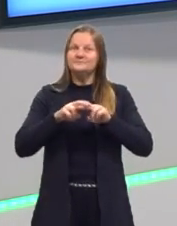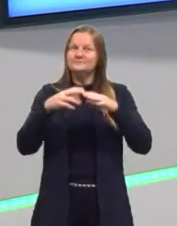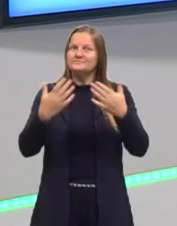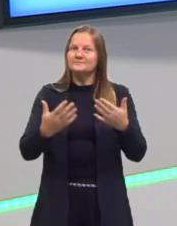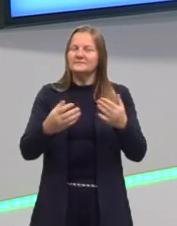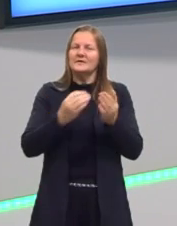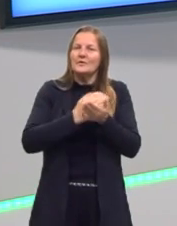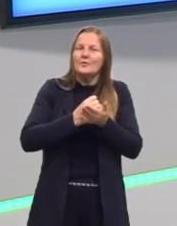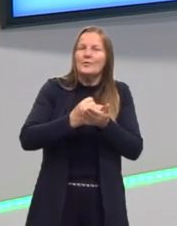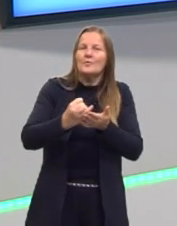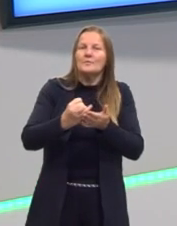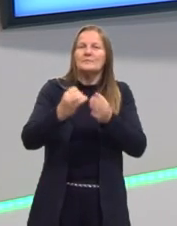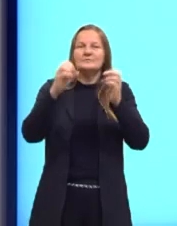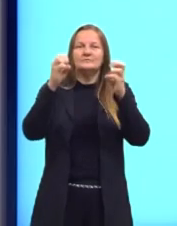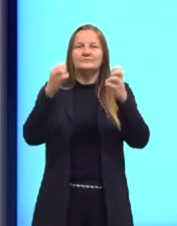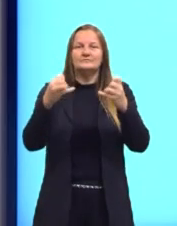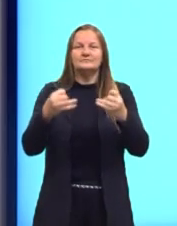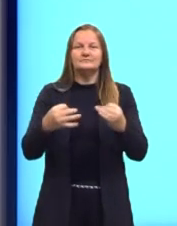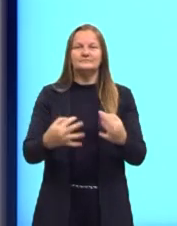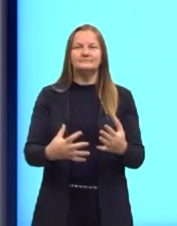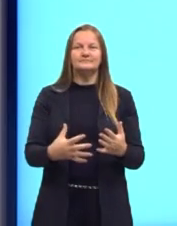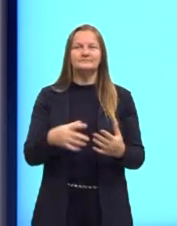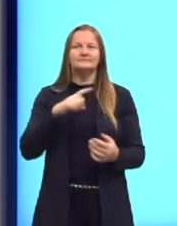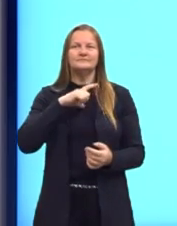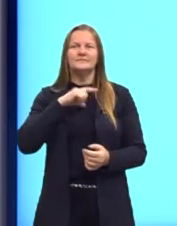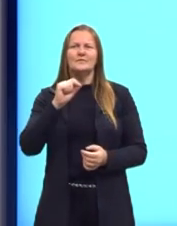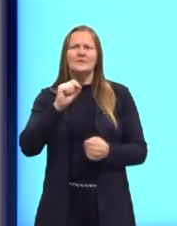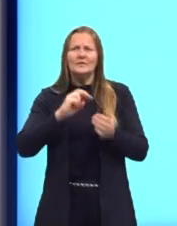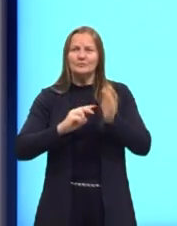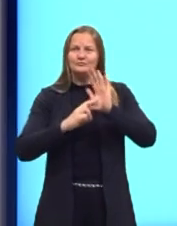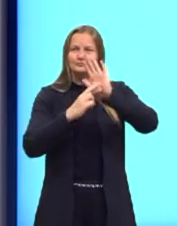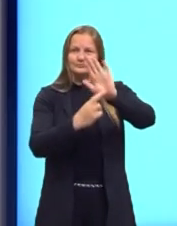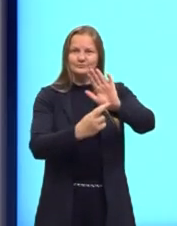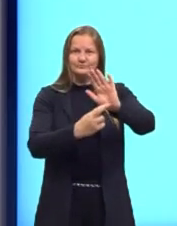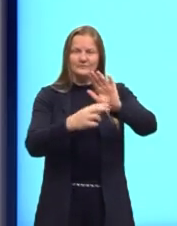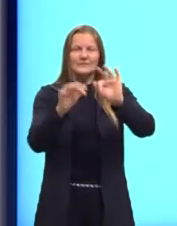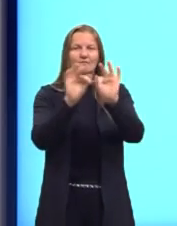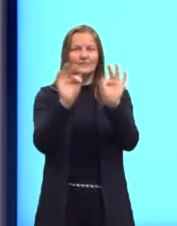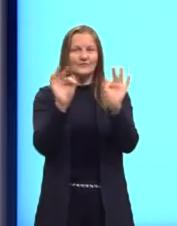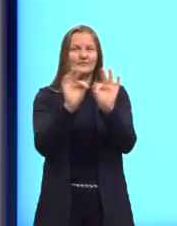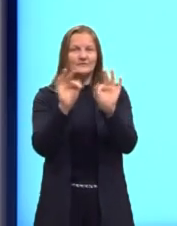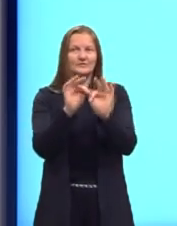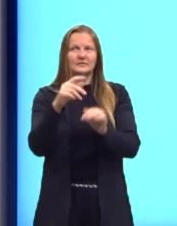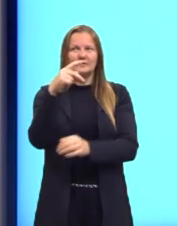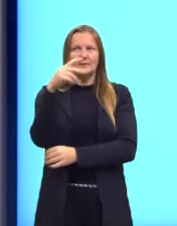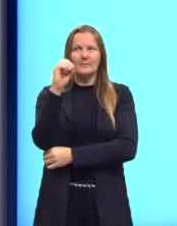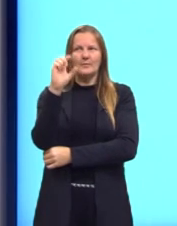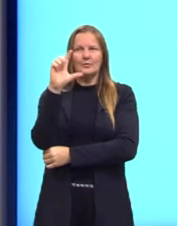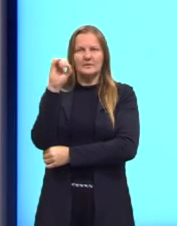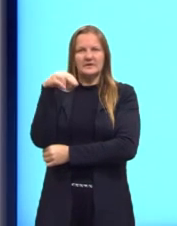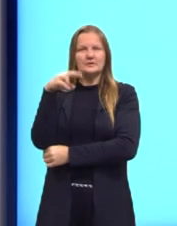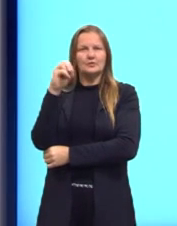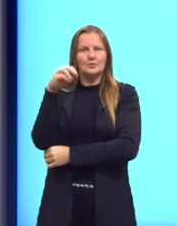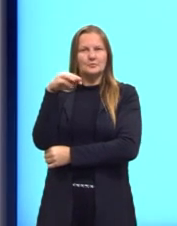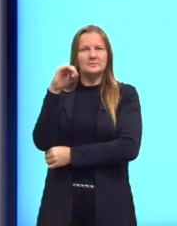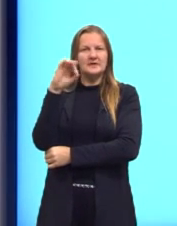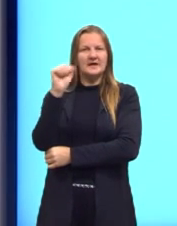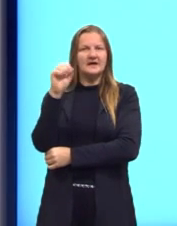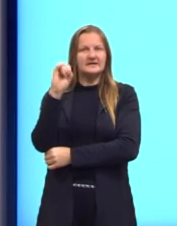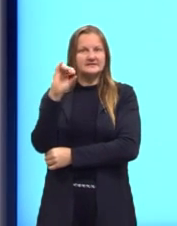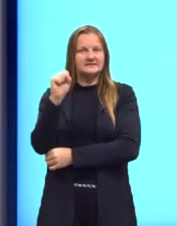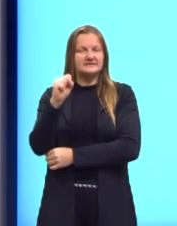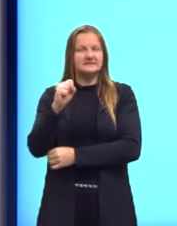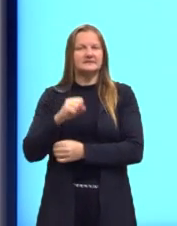iniciar então, vendo o que que representam as funções polinomiais, porque a função